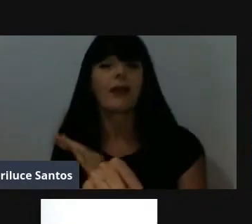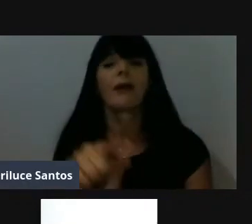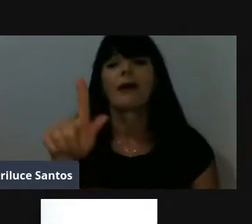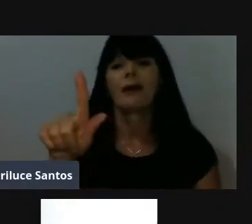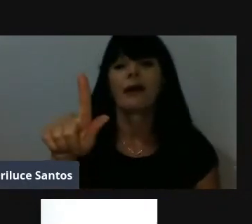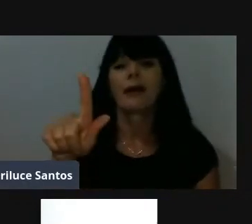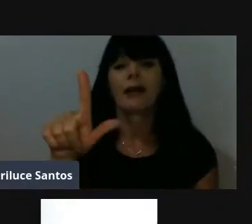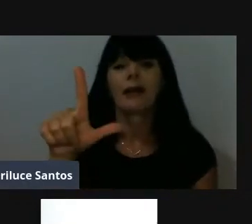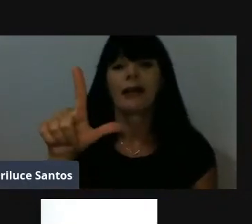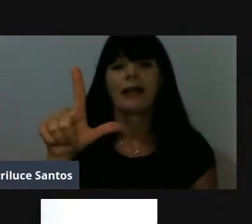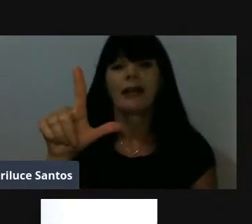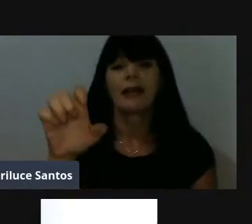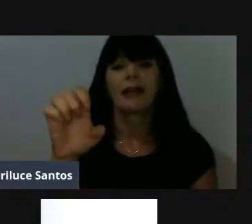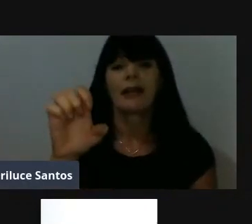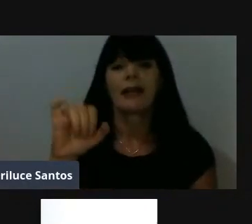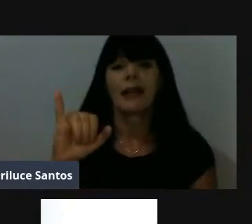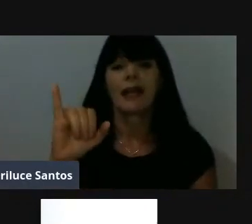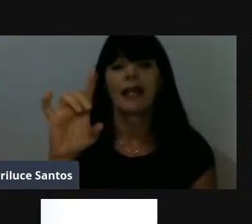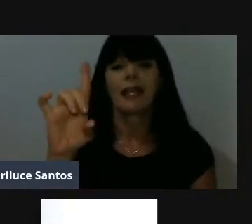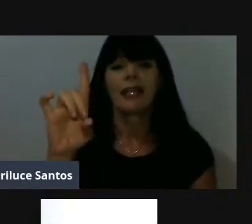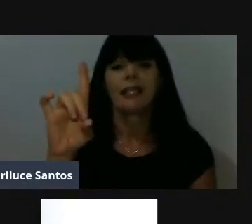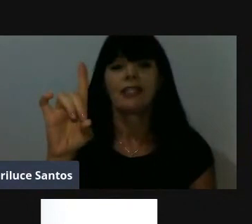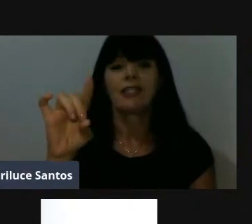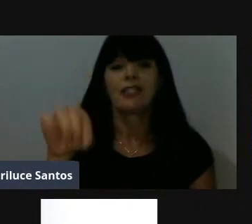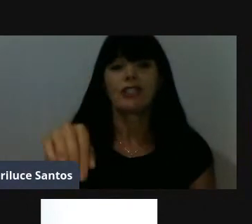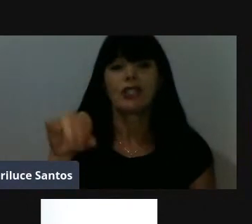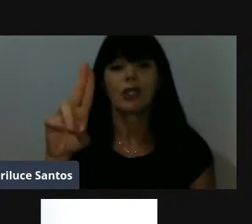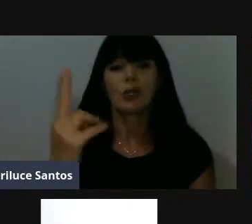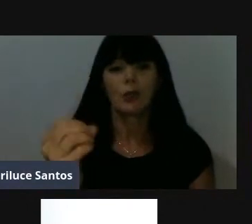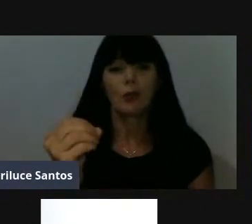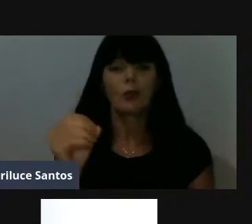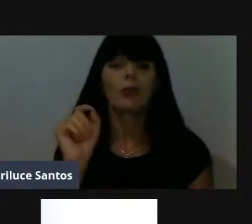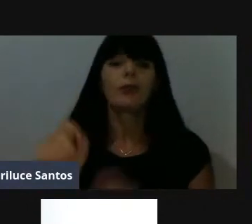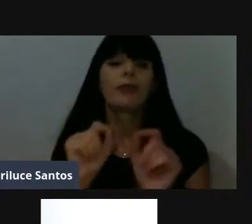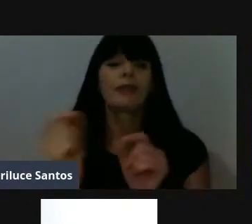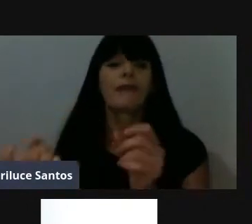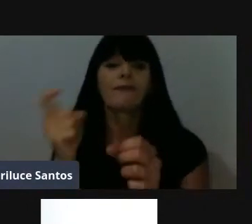Gleitinho. E quem volta com a primeira pergunta é a Samara.